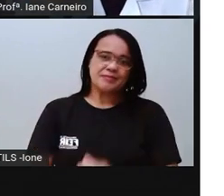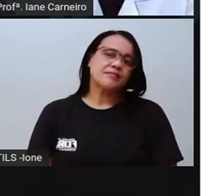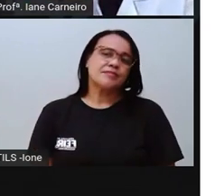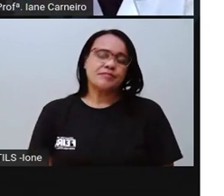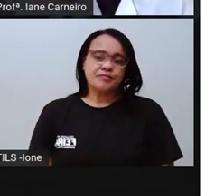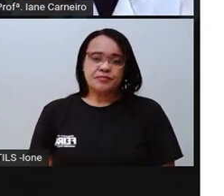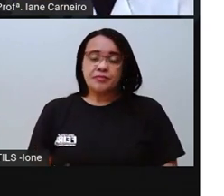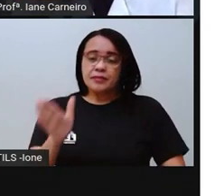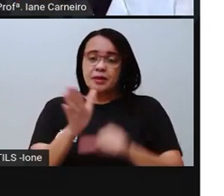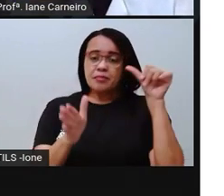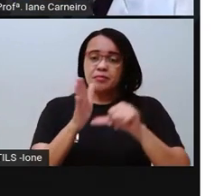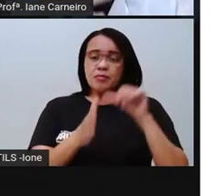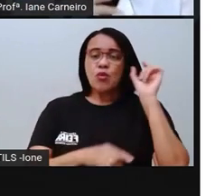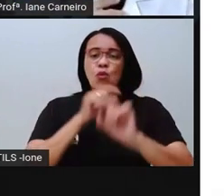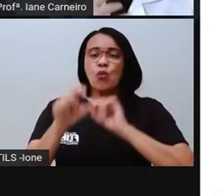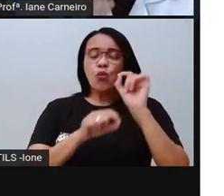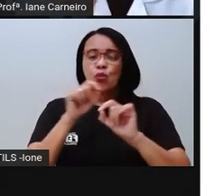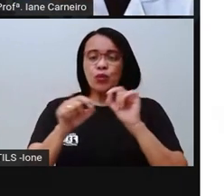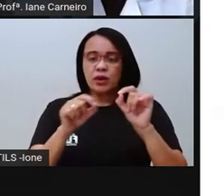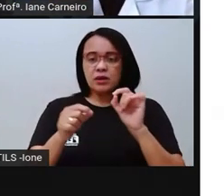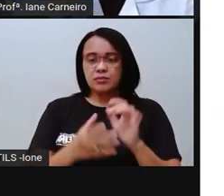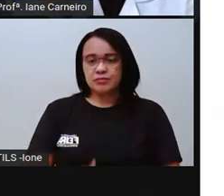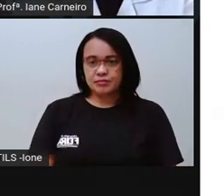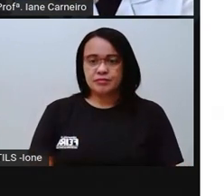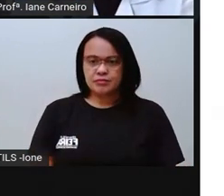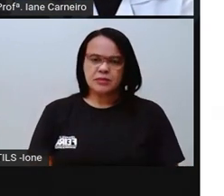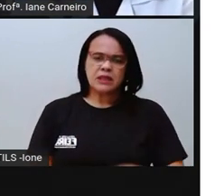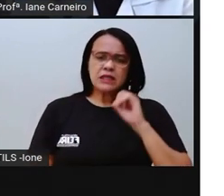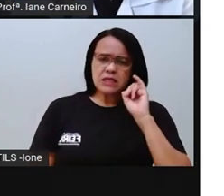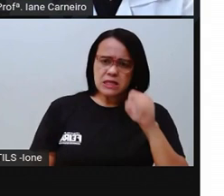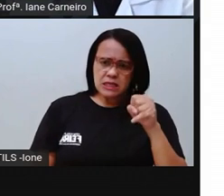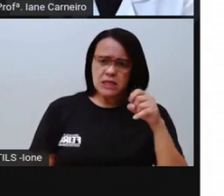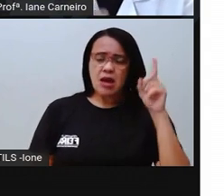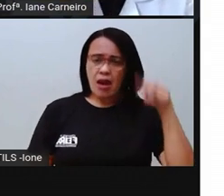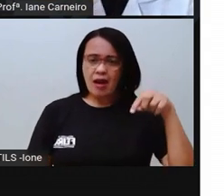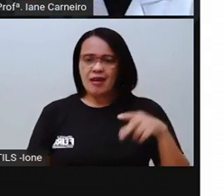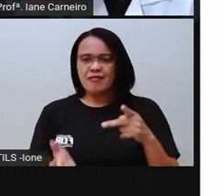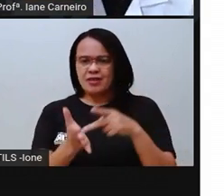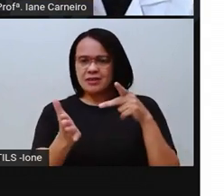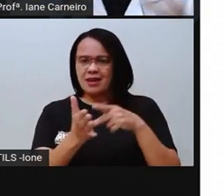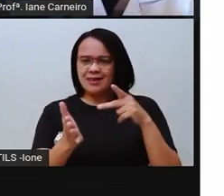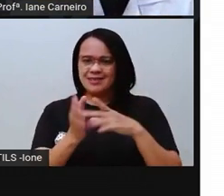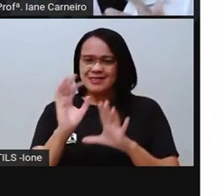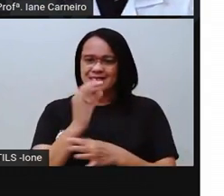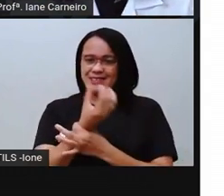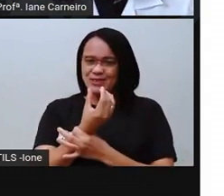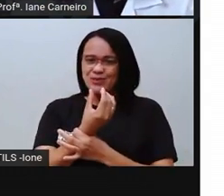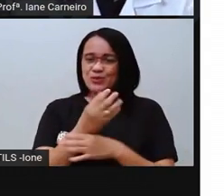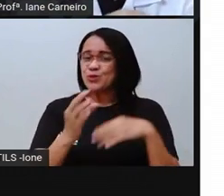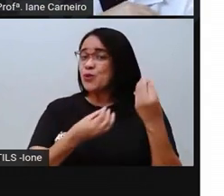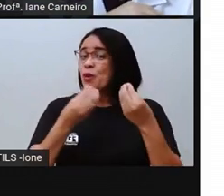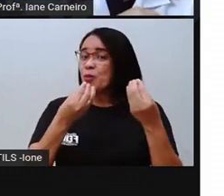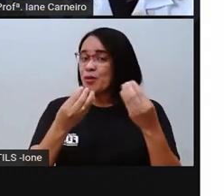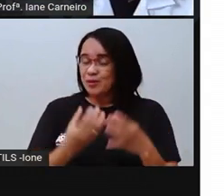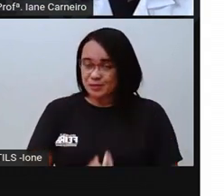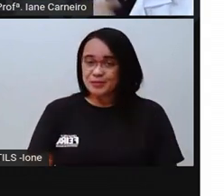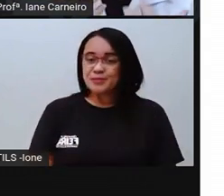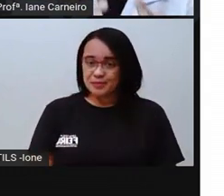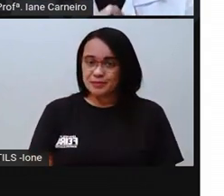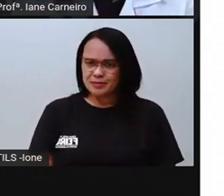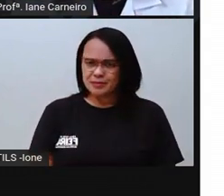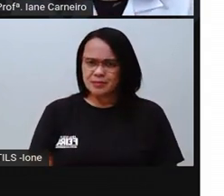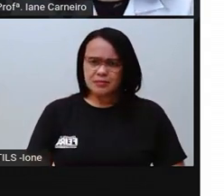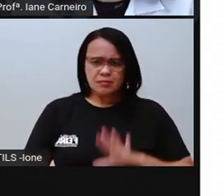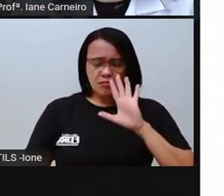Primeiro, Antes da gente ver se nossa casa é segura ou não, a gente vai, a Pro vai lembrar vocês o que é, né? Um